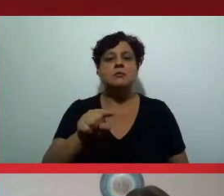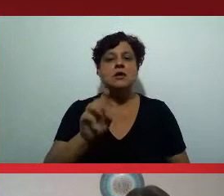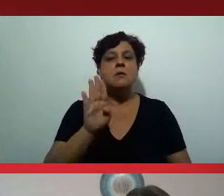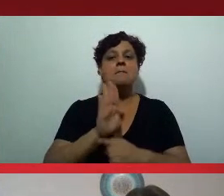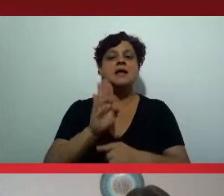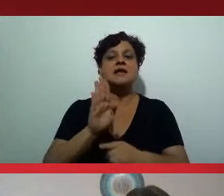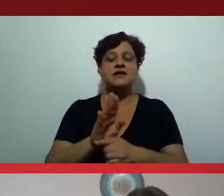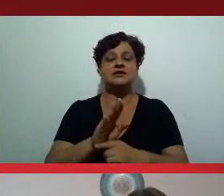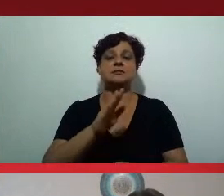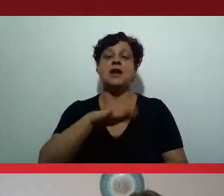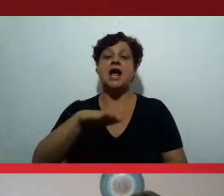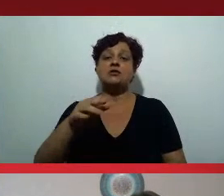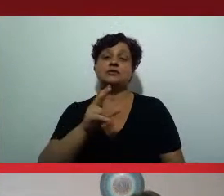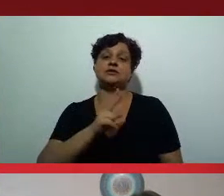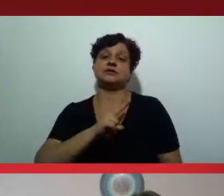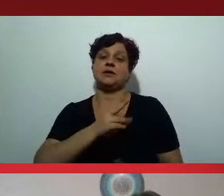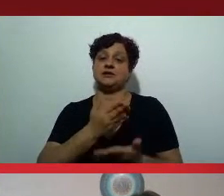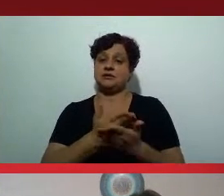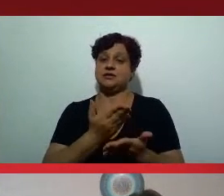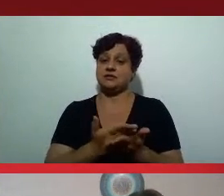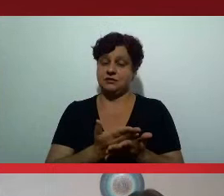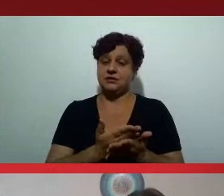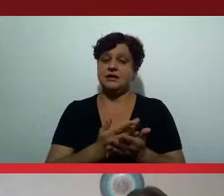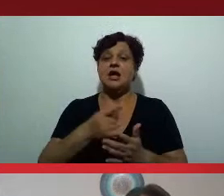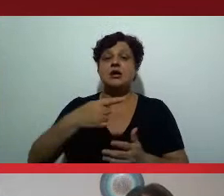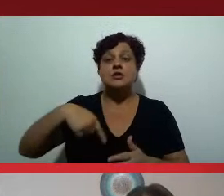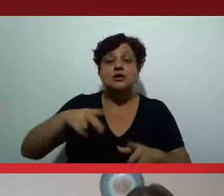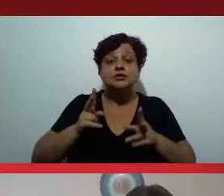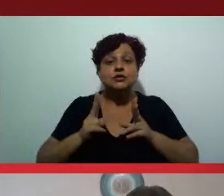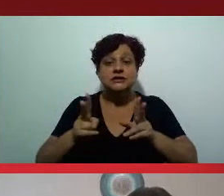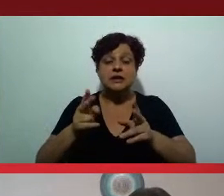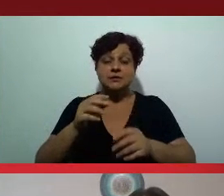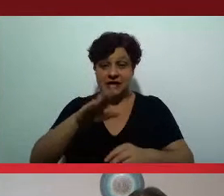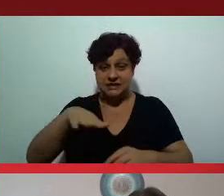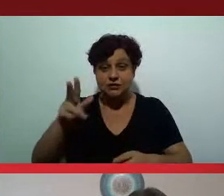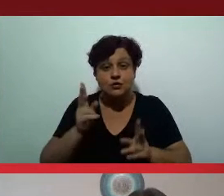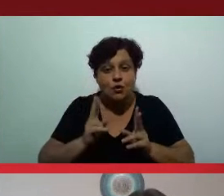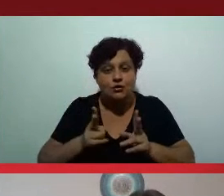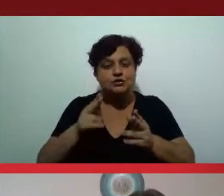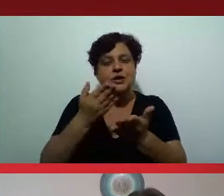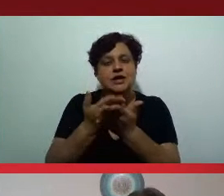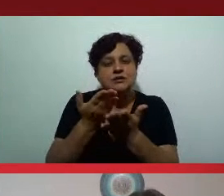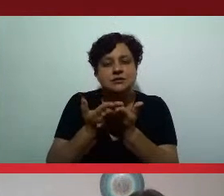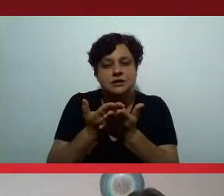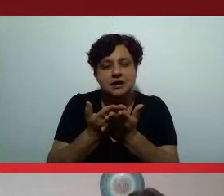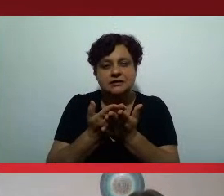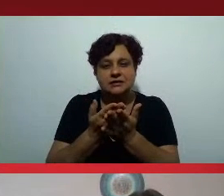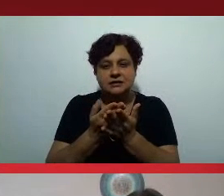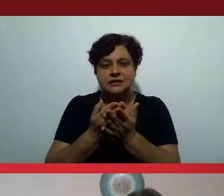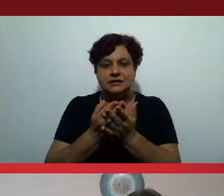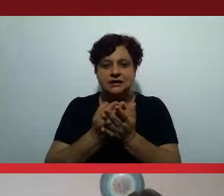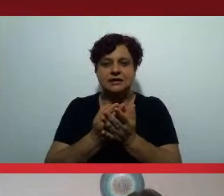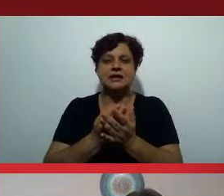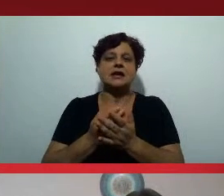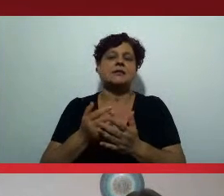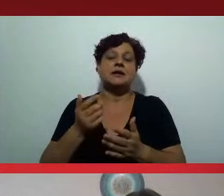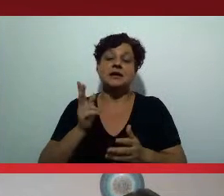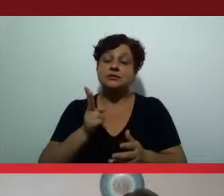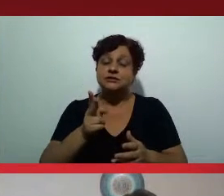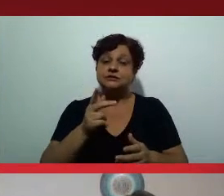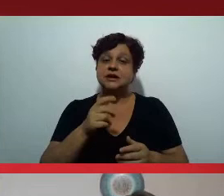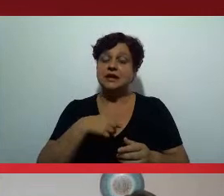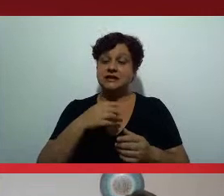em escolas particulares. Nós só conseguimos manter esses alunos sem repetência e sem